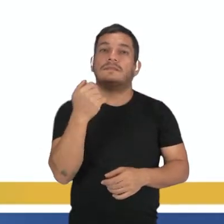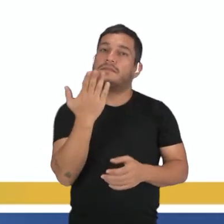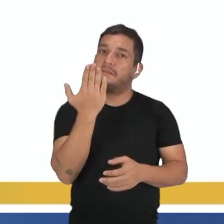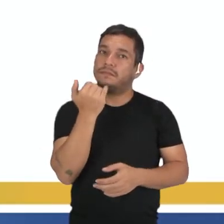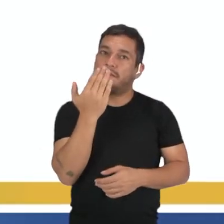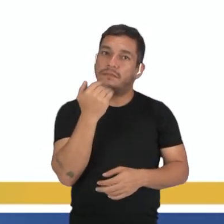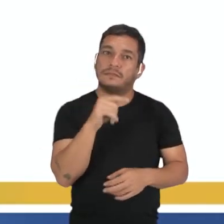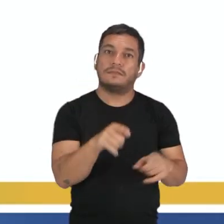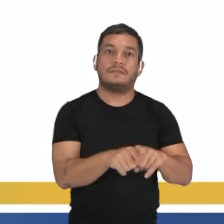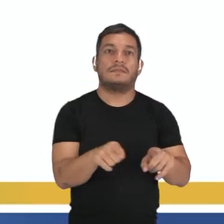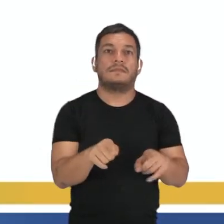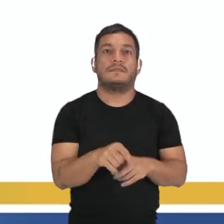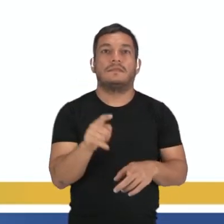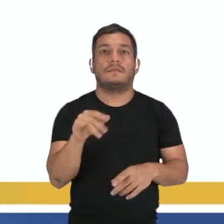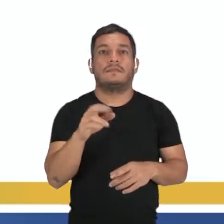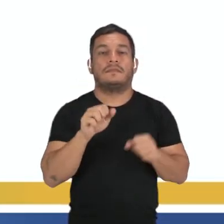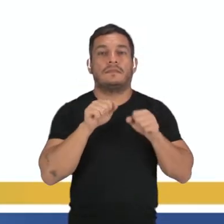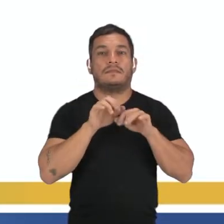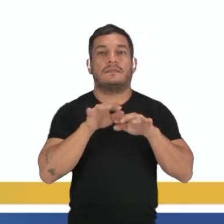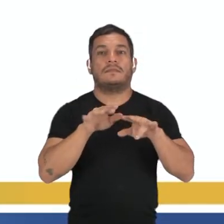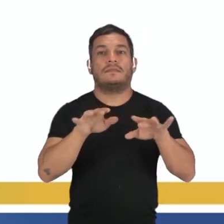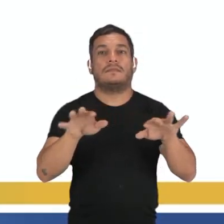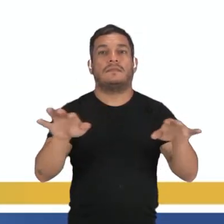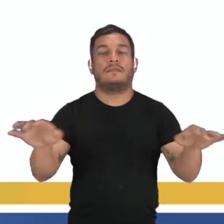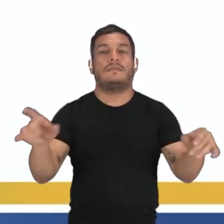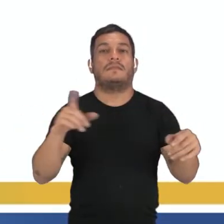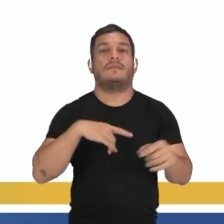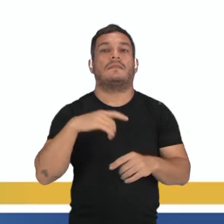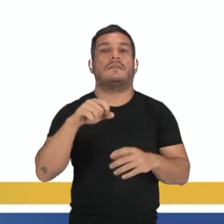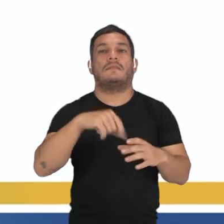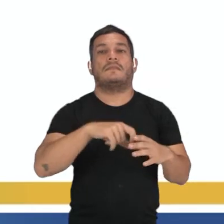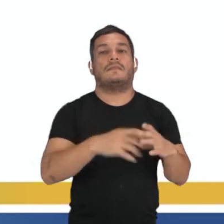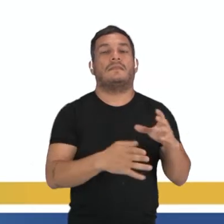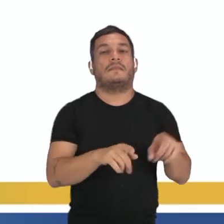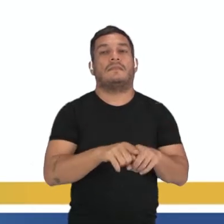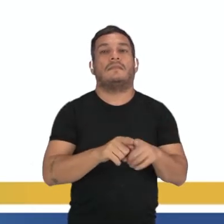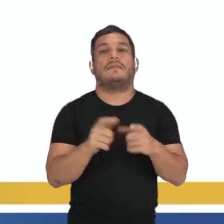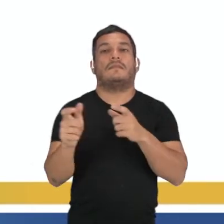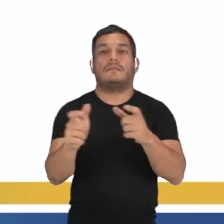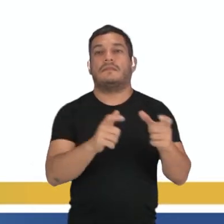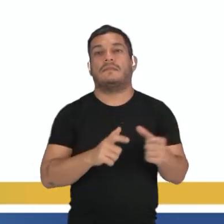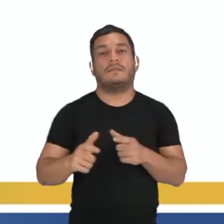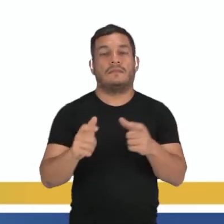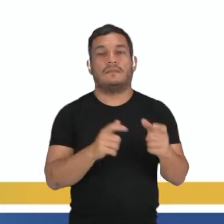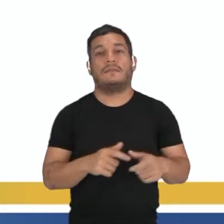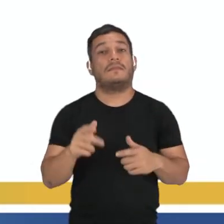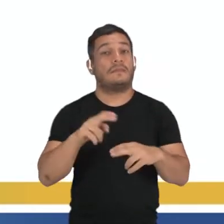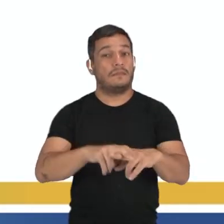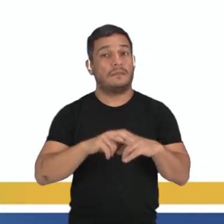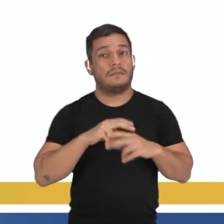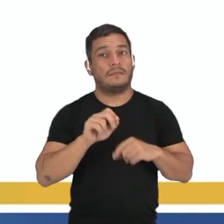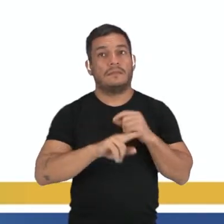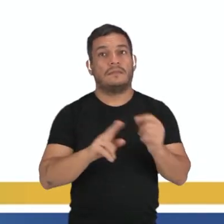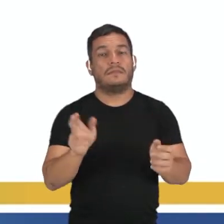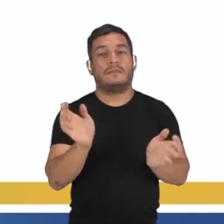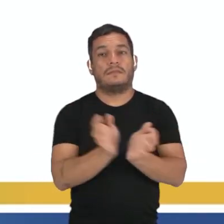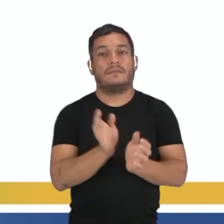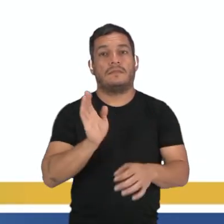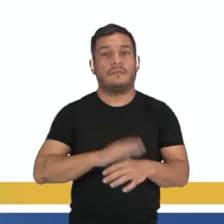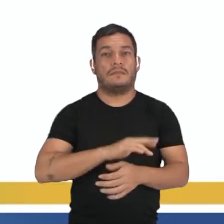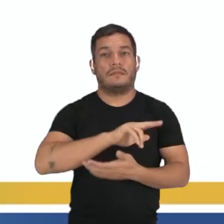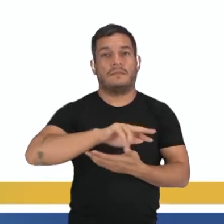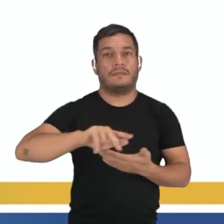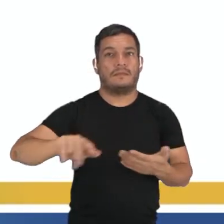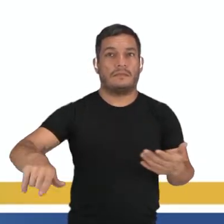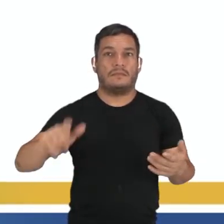alimentando, eles vão espalhando, né, partes dessas sementes por diversos ambientes. E por isso é o grupo mais diverso que